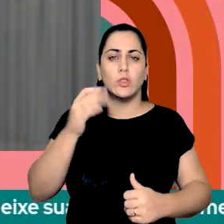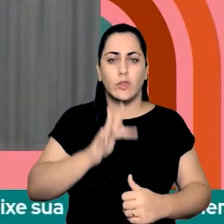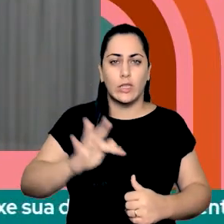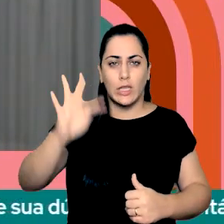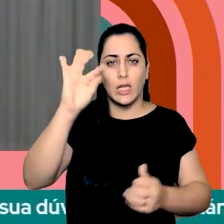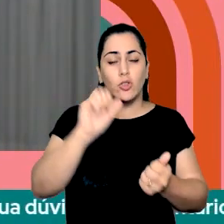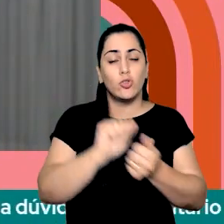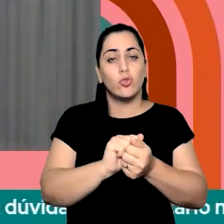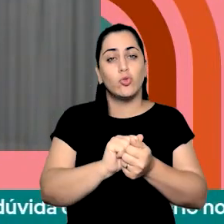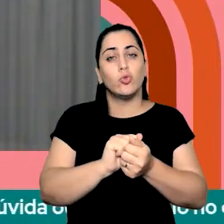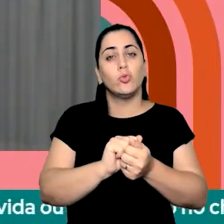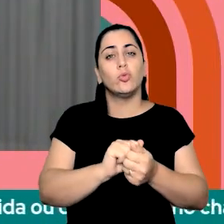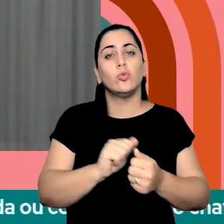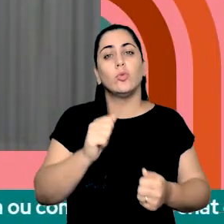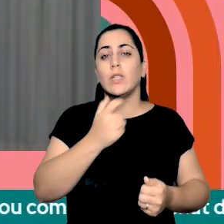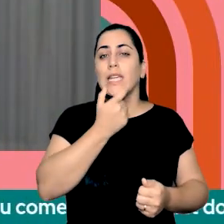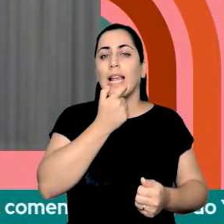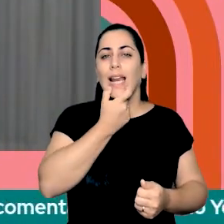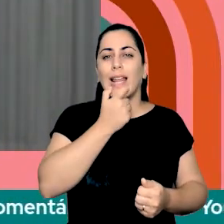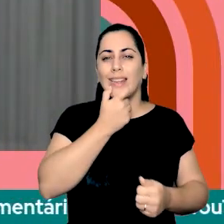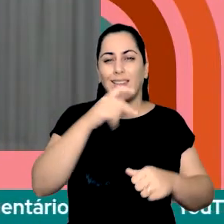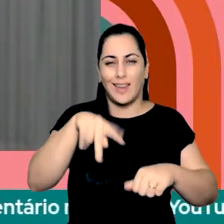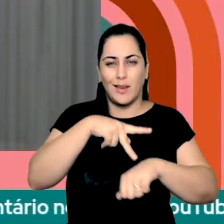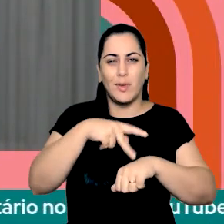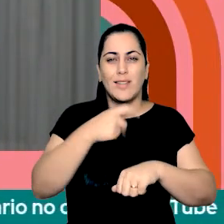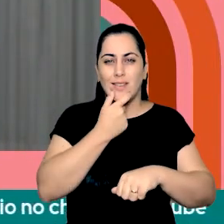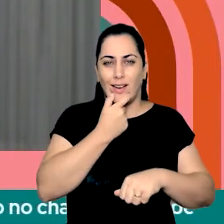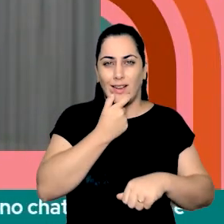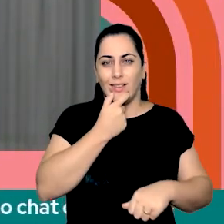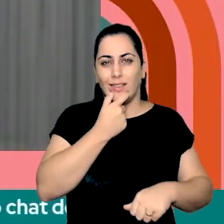constatou que 11%